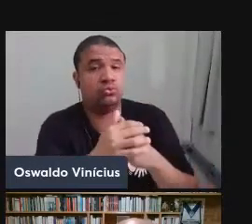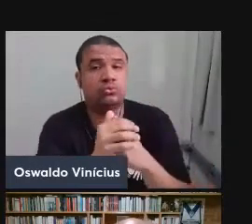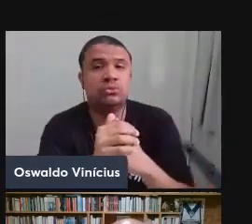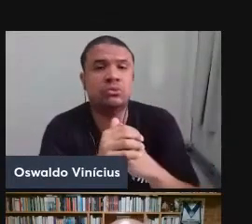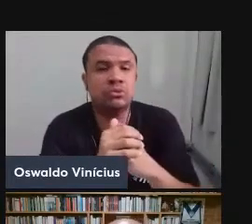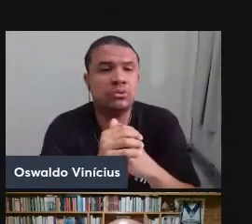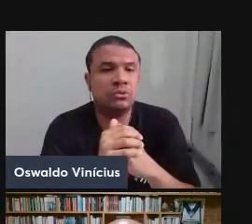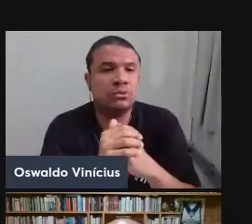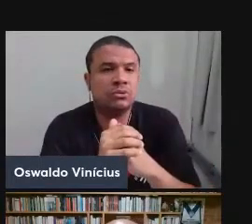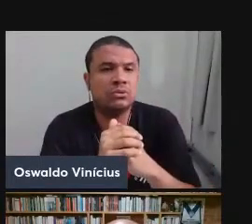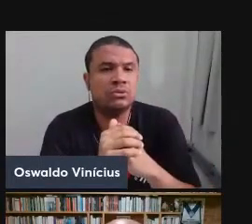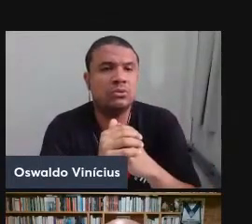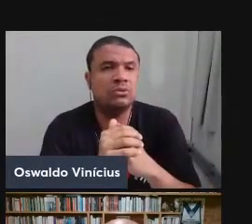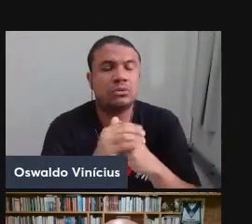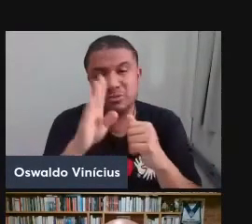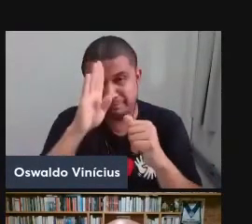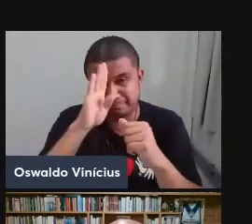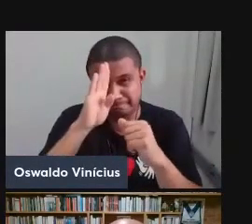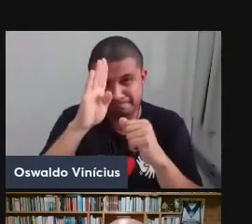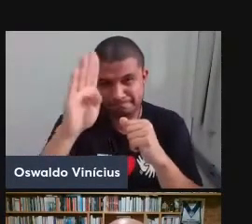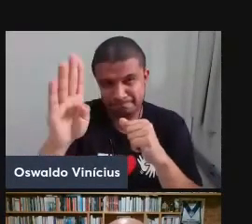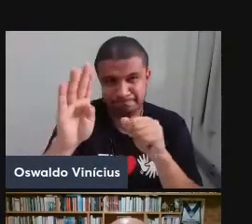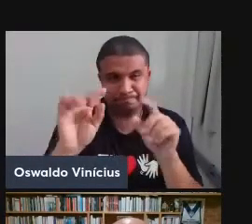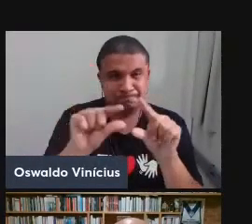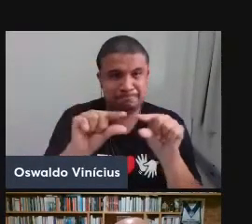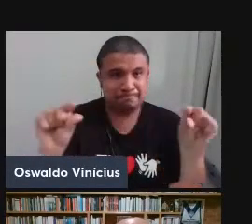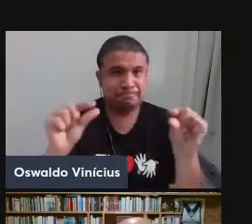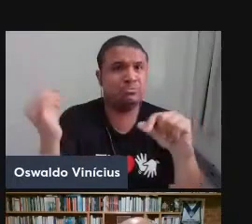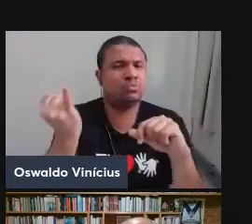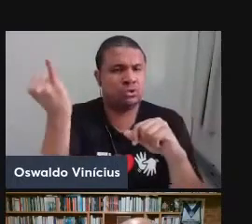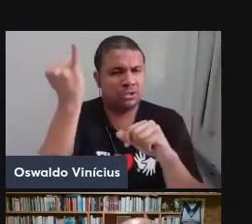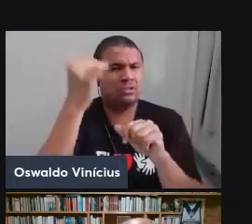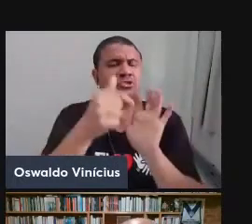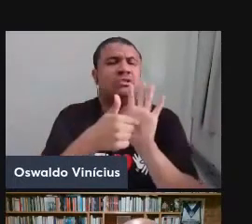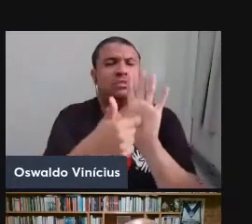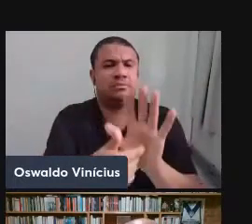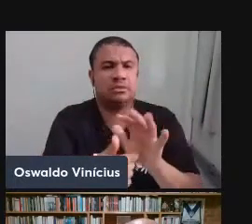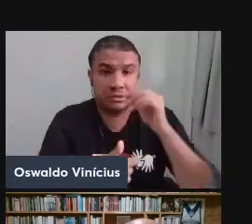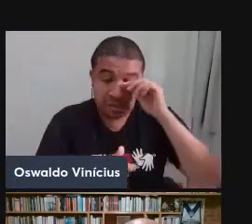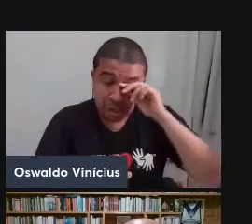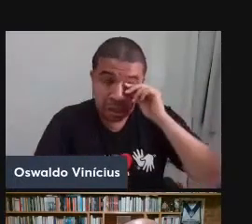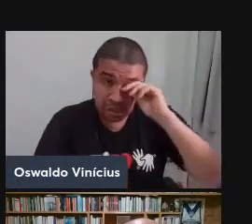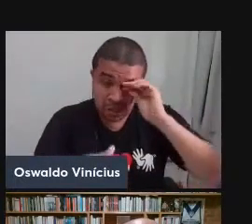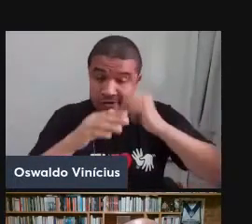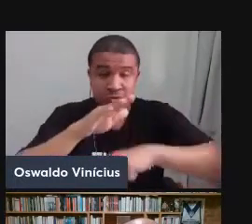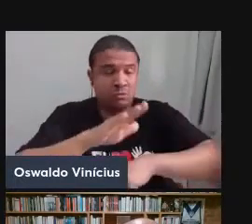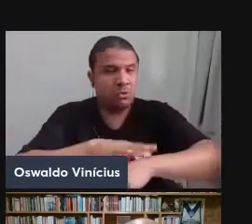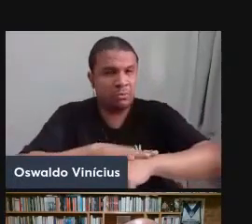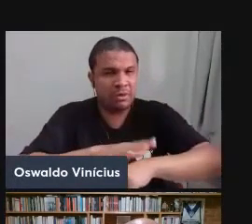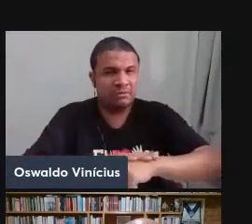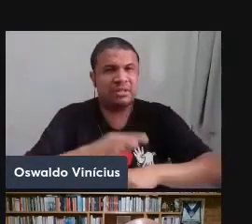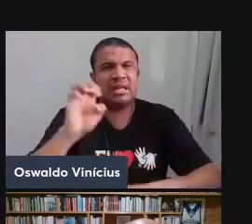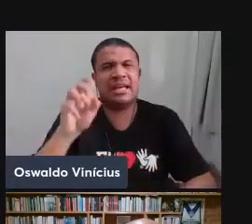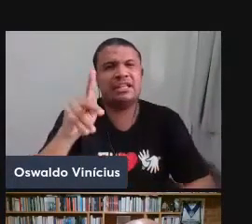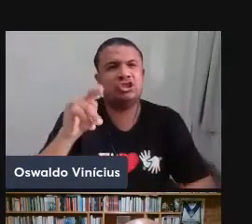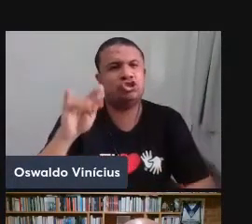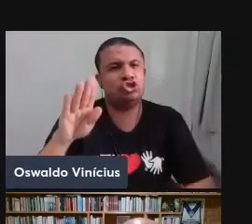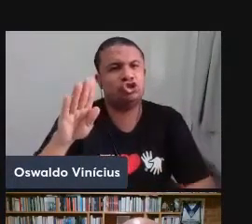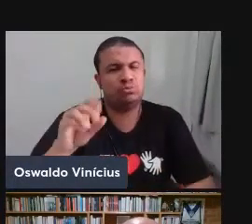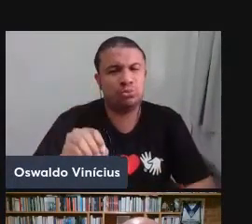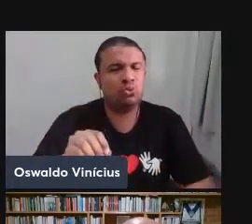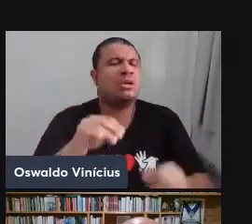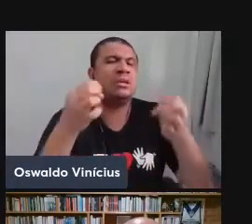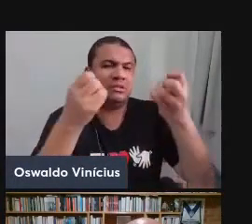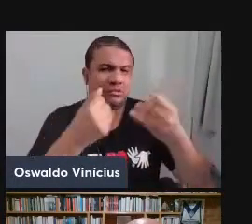é a linha, o fio condutor de toda essa apresentação. Então, num determinado momento, em um antiédipo, o Deleuze Guattari